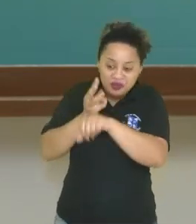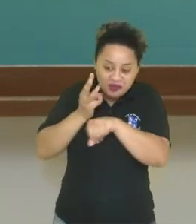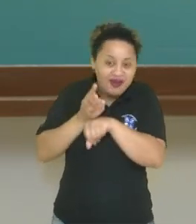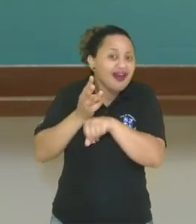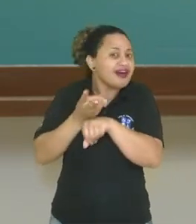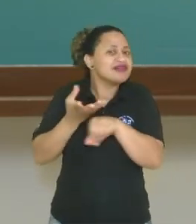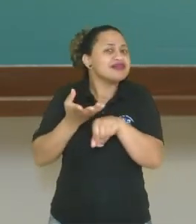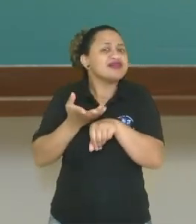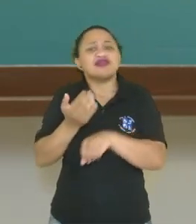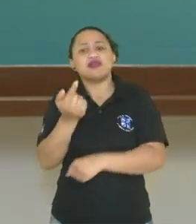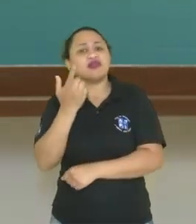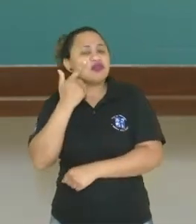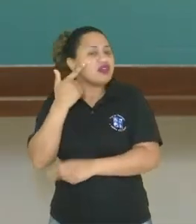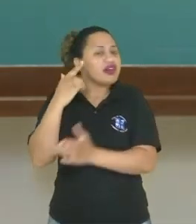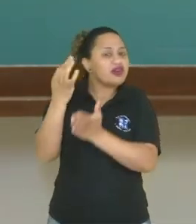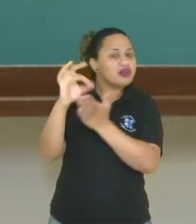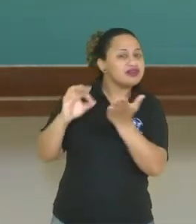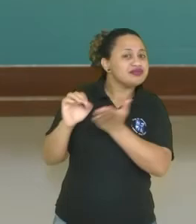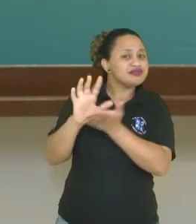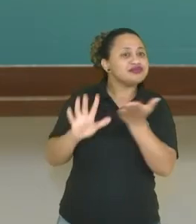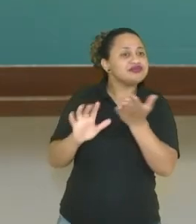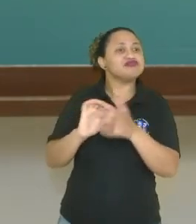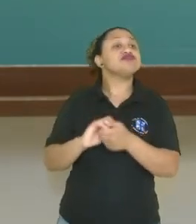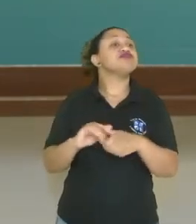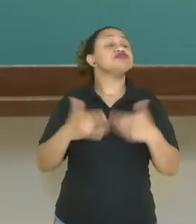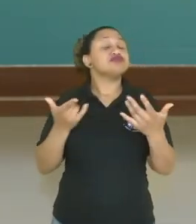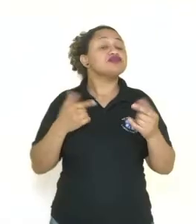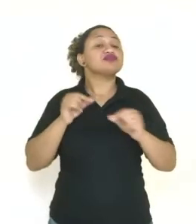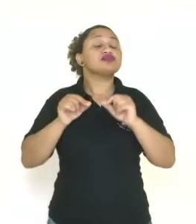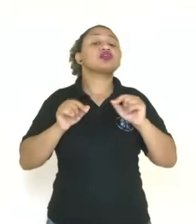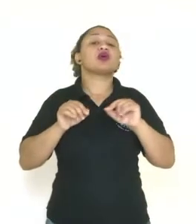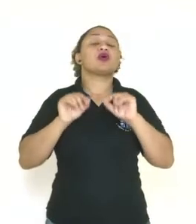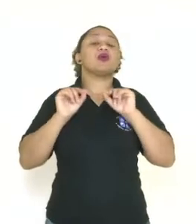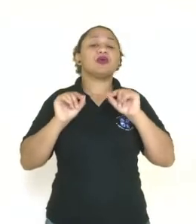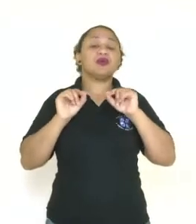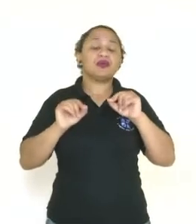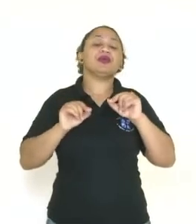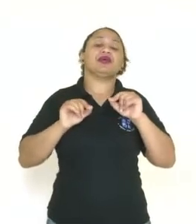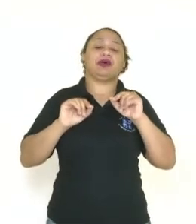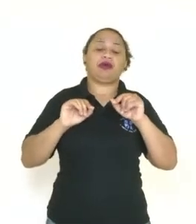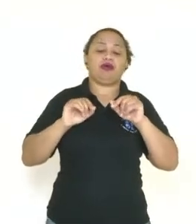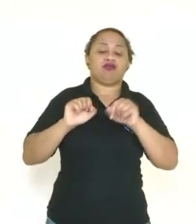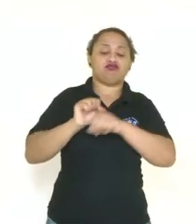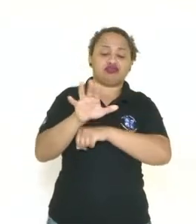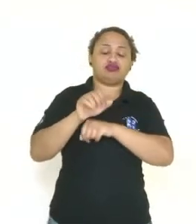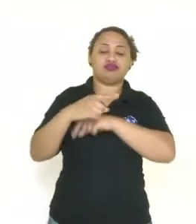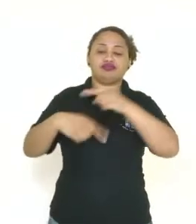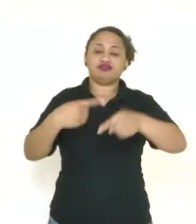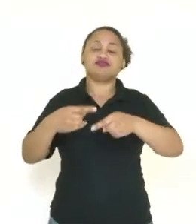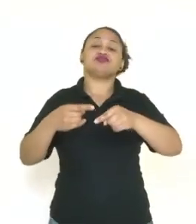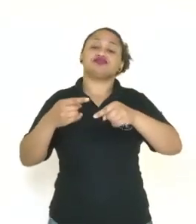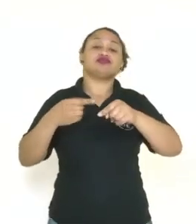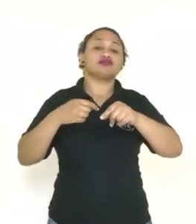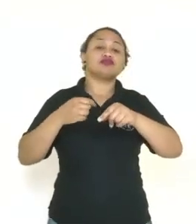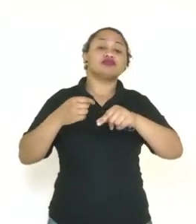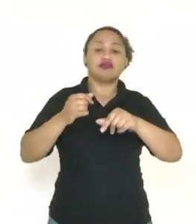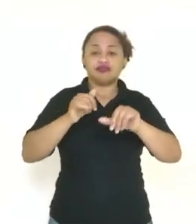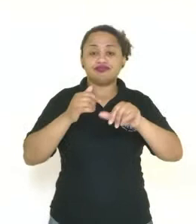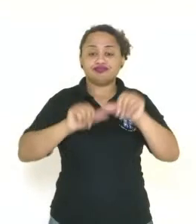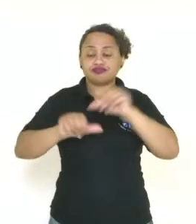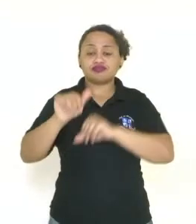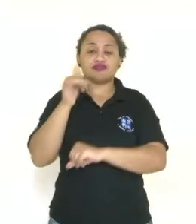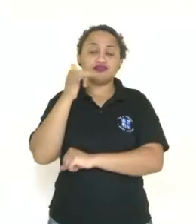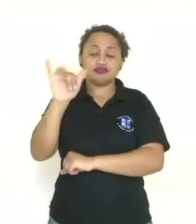né? Bora lá, então? Então, conferir, né? As usinas hidrelétricas são amplamente utilizadas no território brasileiro, sendo